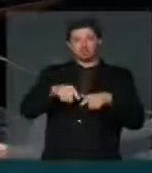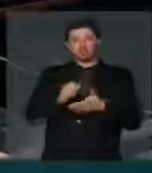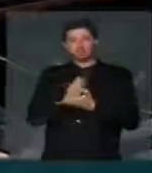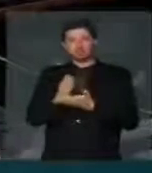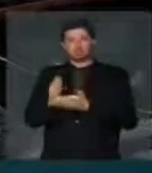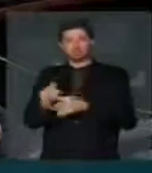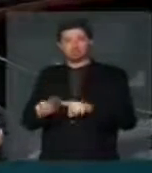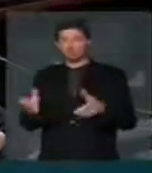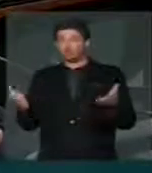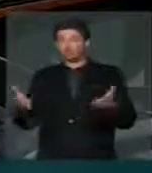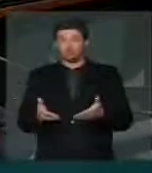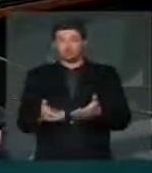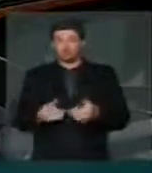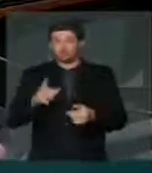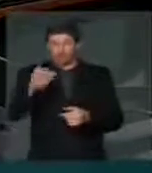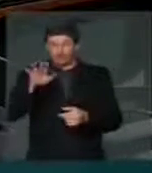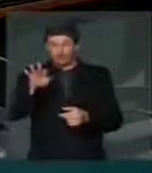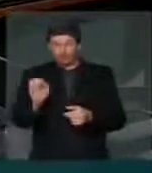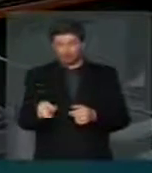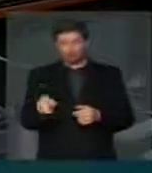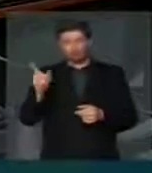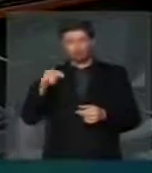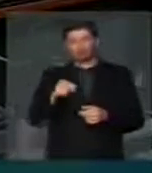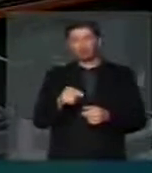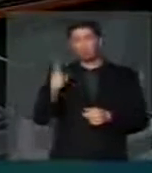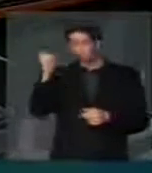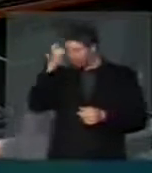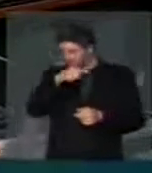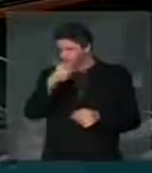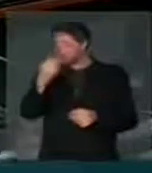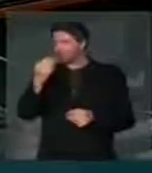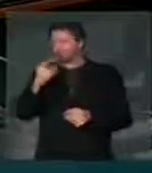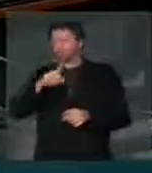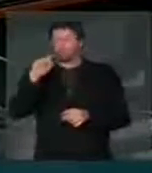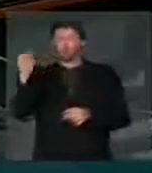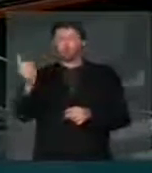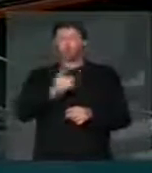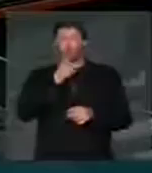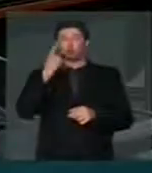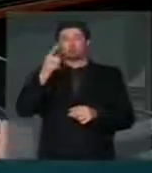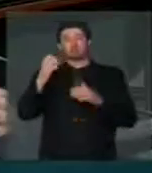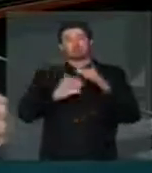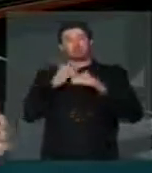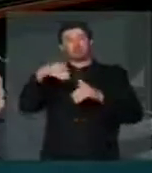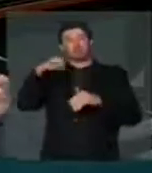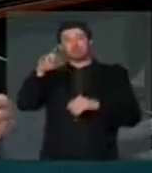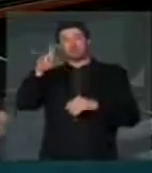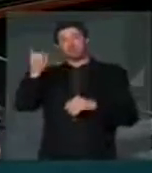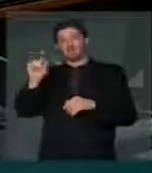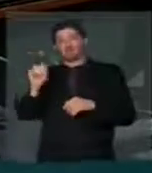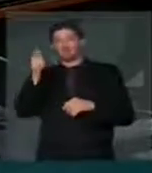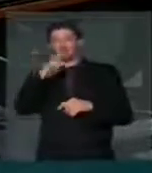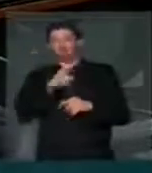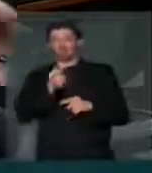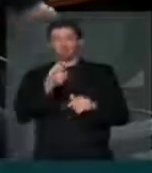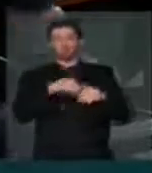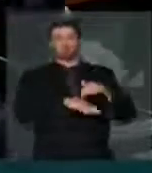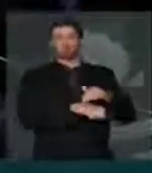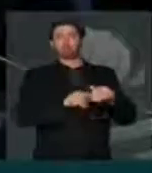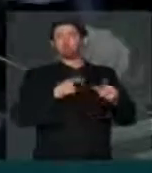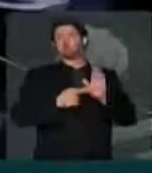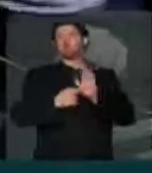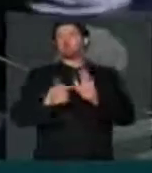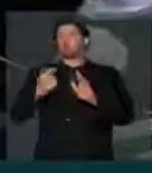O que hoje, no mercado de crédito atual, é uma grande dificuldade para todas as médias empresas, é conseguir uma fiança bancária para que eles possam